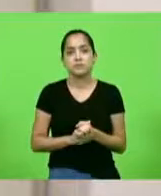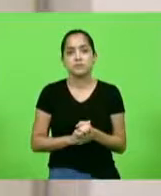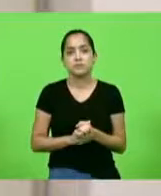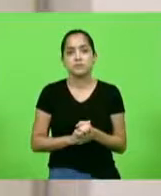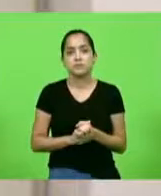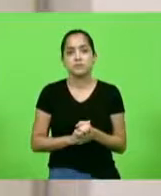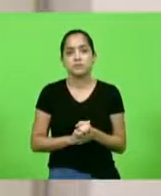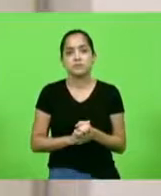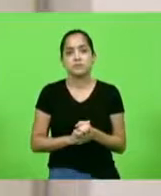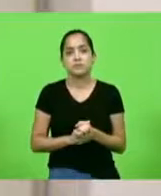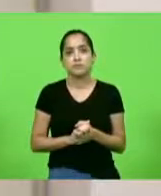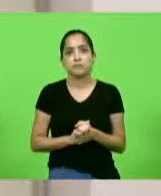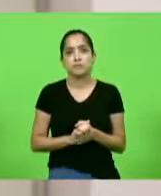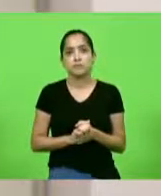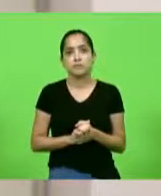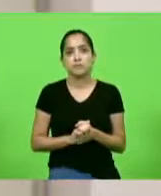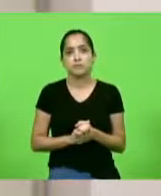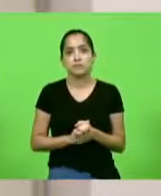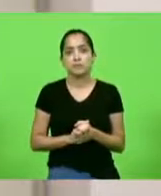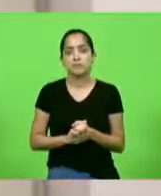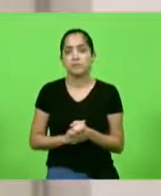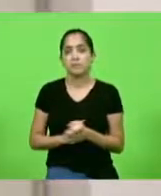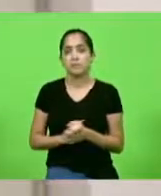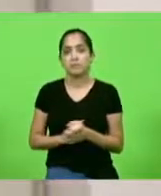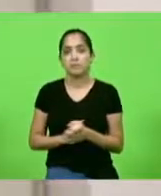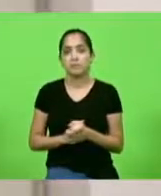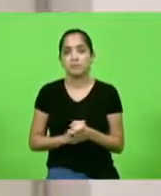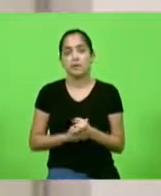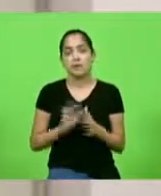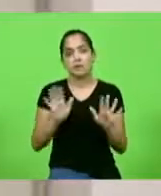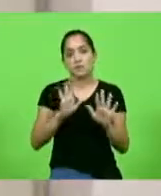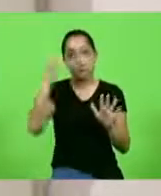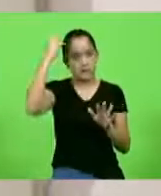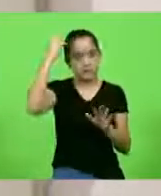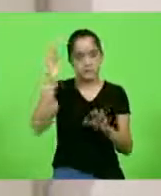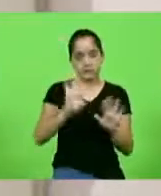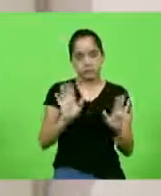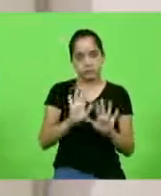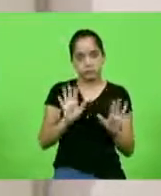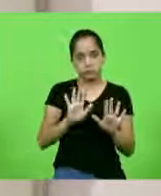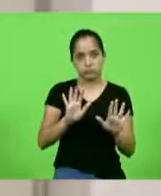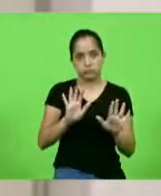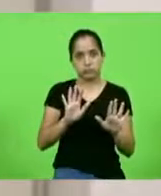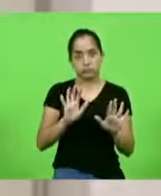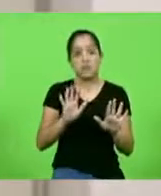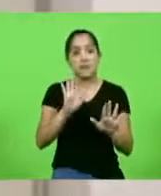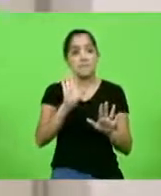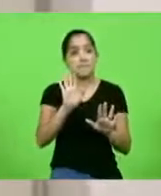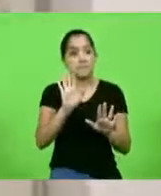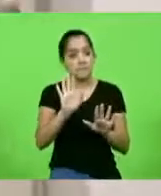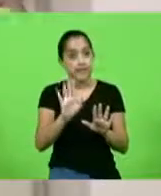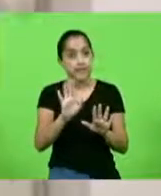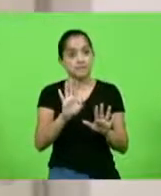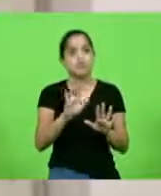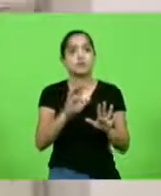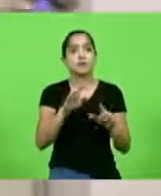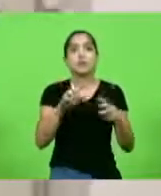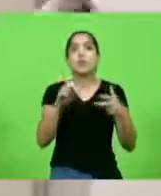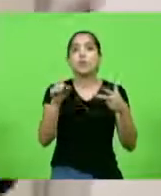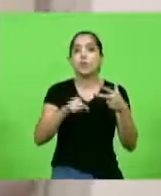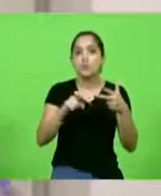Mais 30 segundos para concluir, deputados. Não é questão de culpa, não estou culpando ninguém, mas cabe ao Executivo